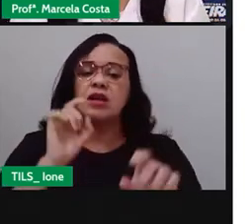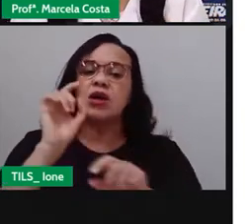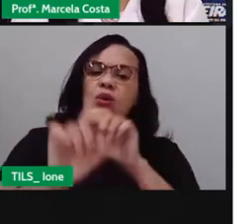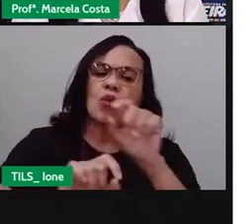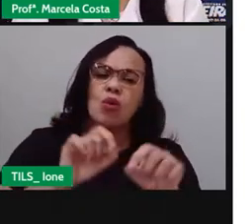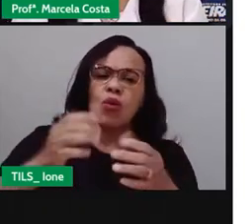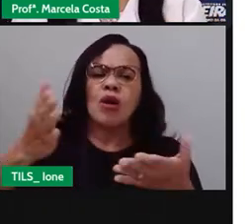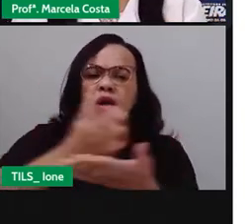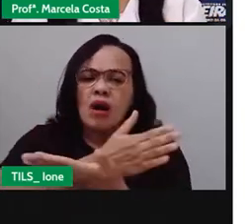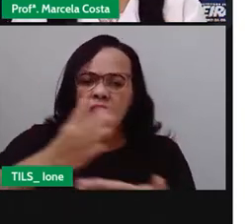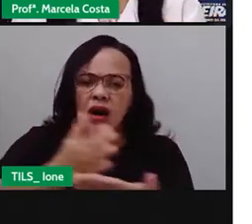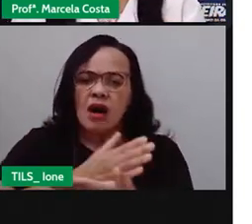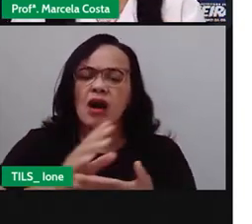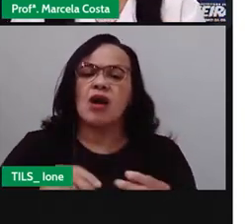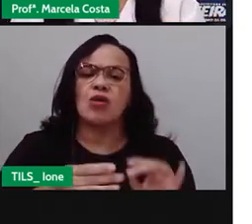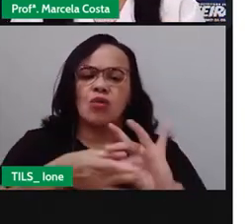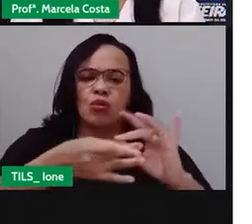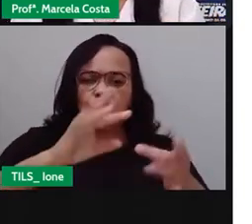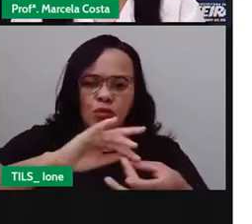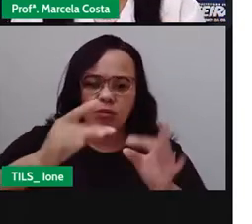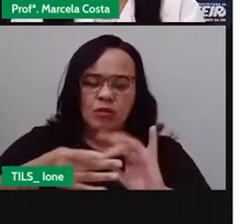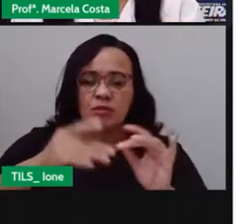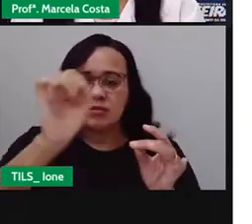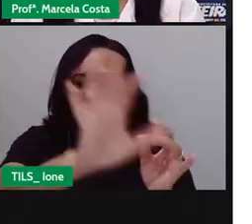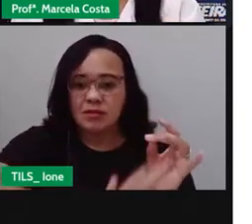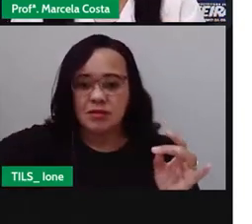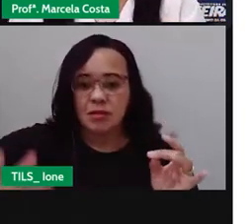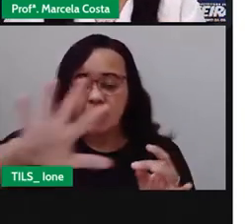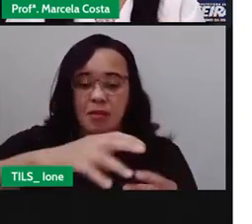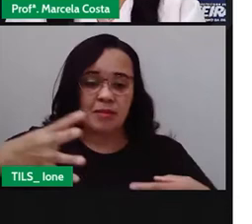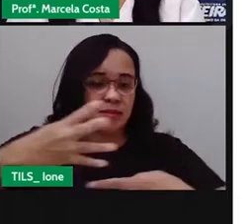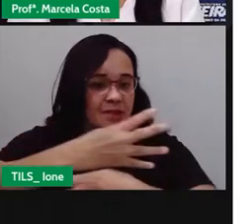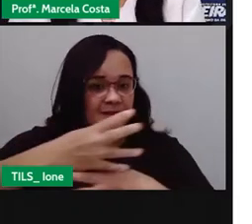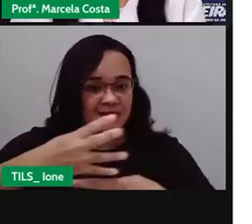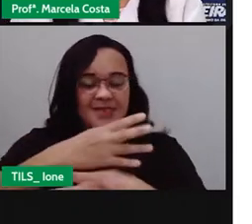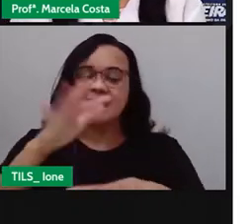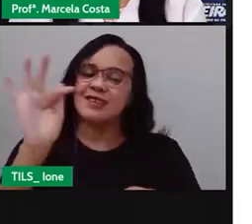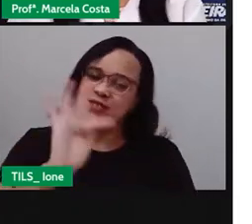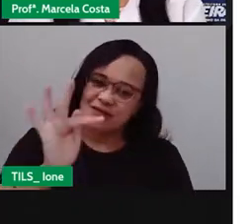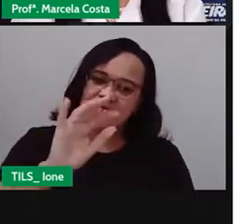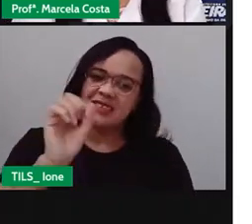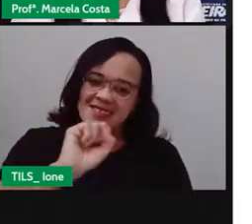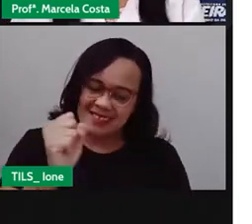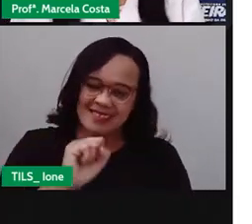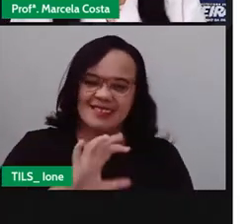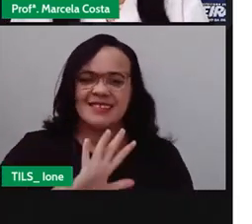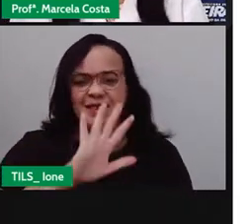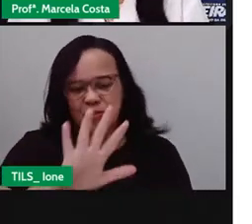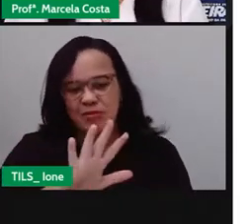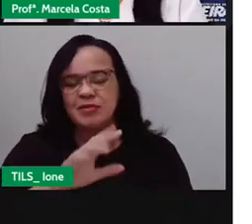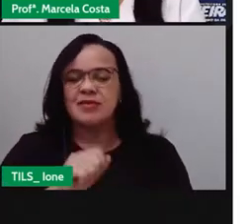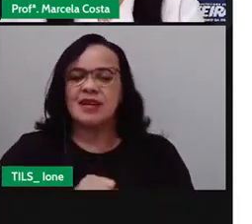artes que estão espalhadas pela cidade de Feira de Santana. Mas deixa eu falar para vocês.